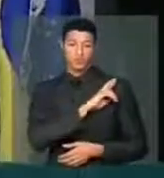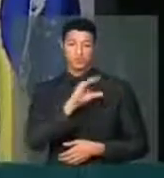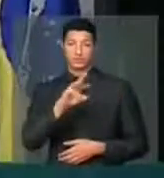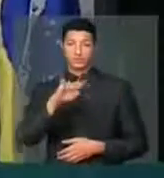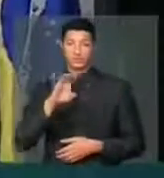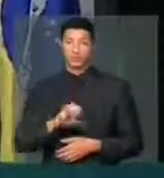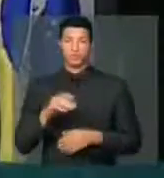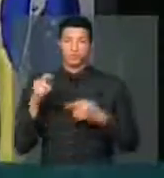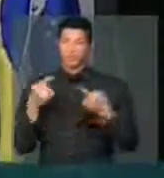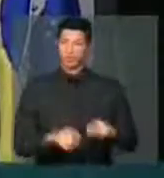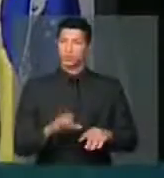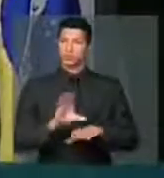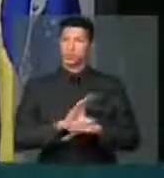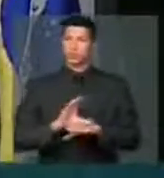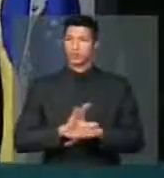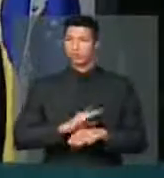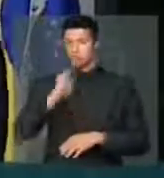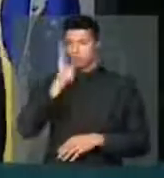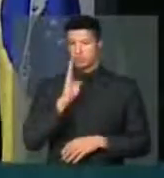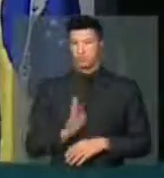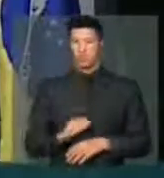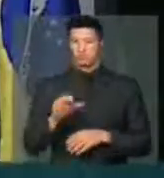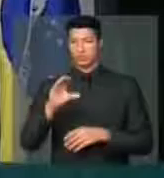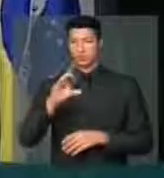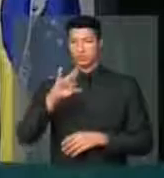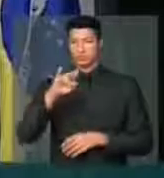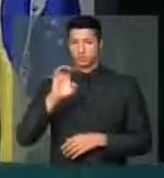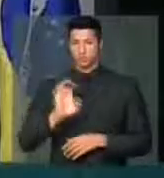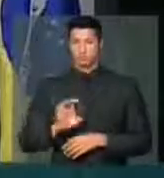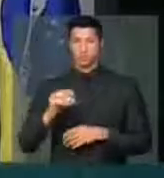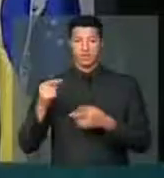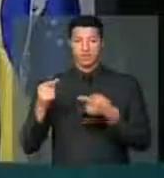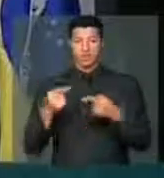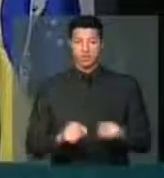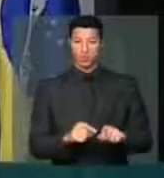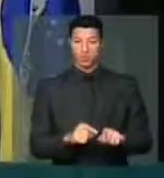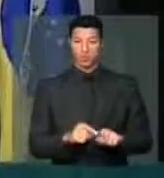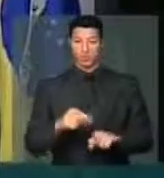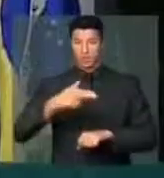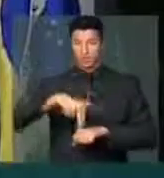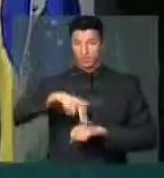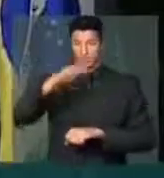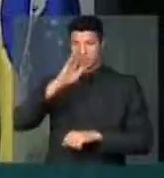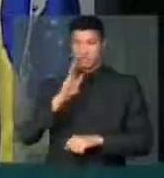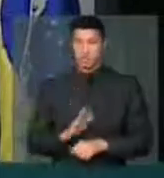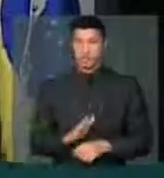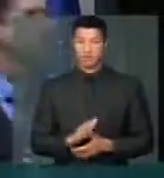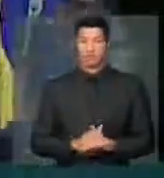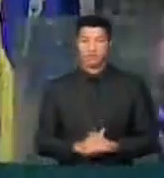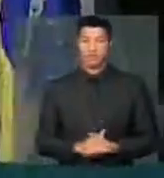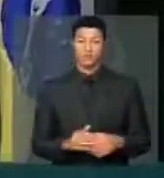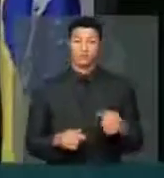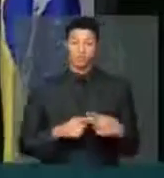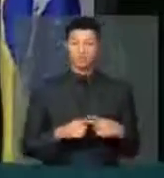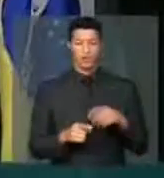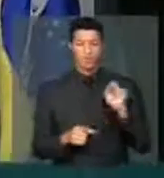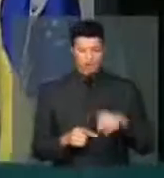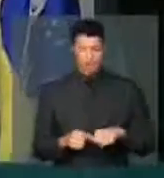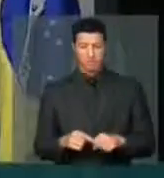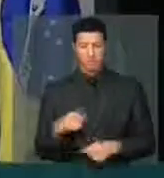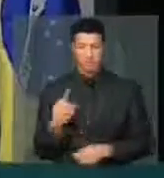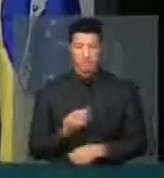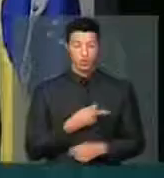de um crime contra a Constituição brasileira, de um crime contra a nação brasileira, porque aí sim